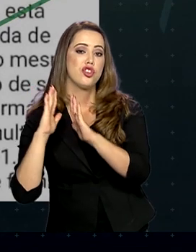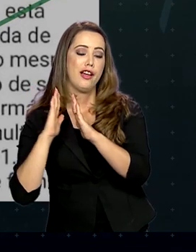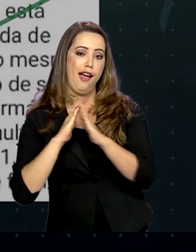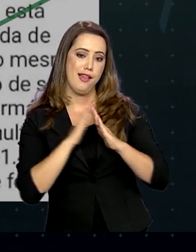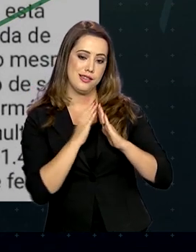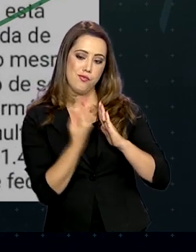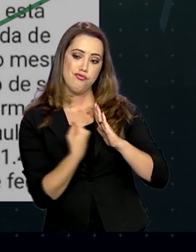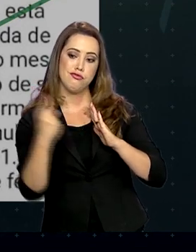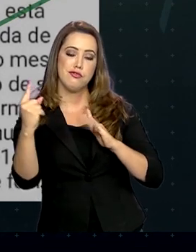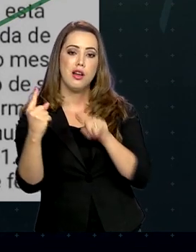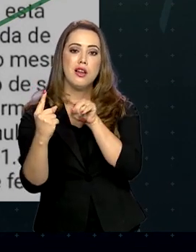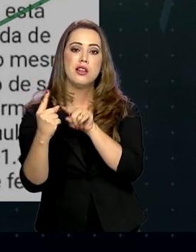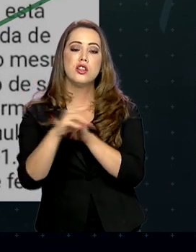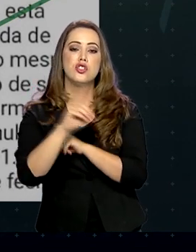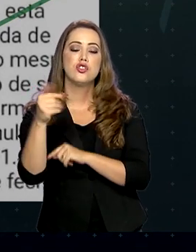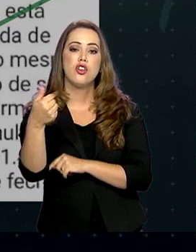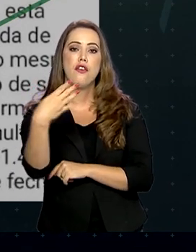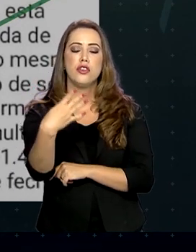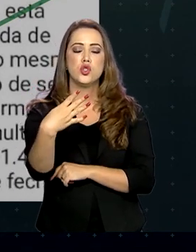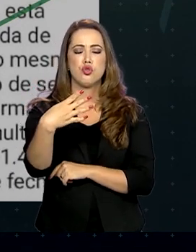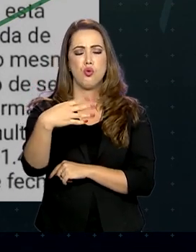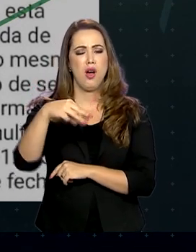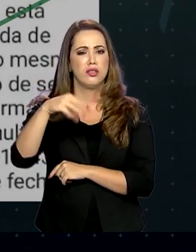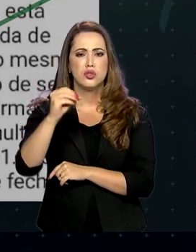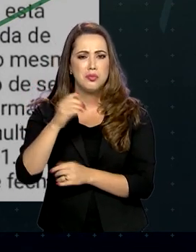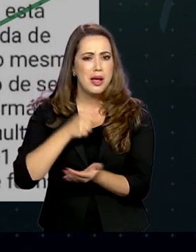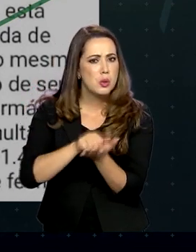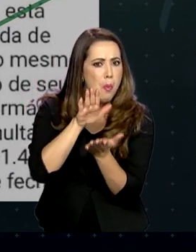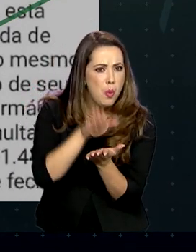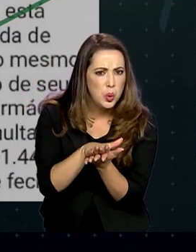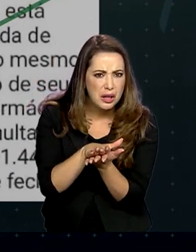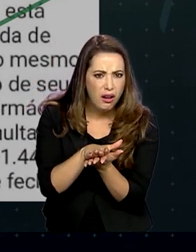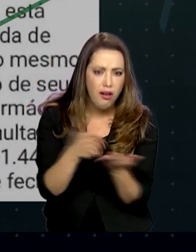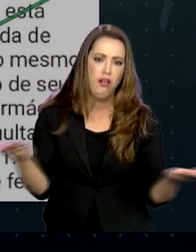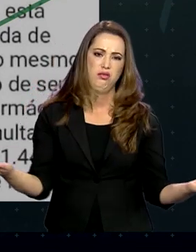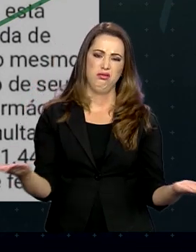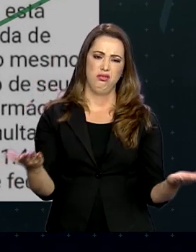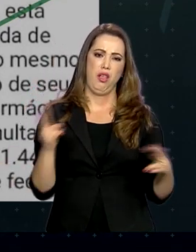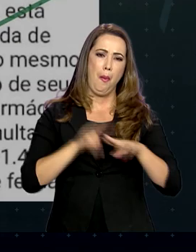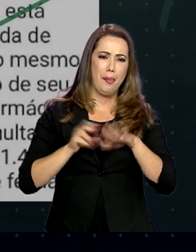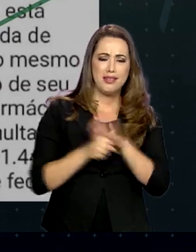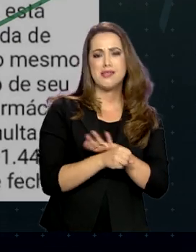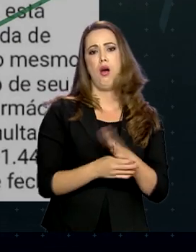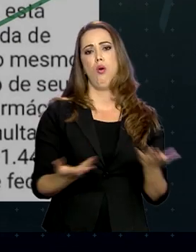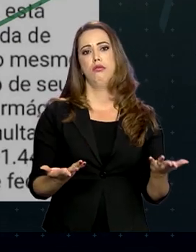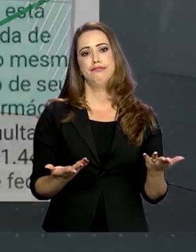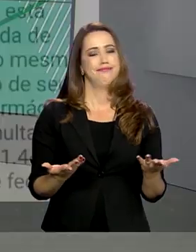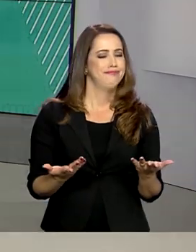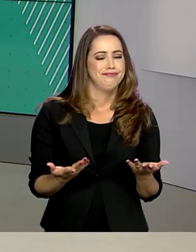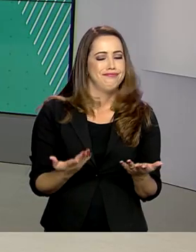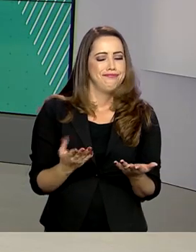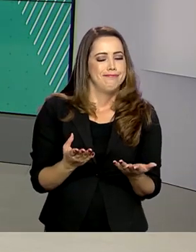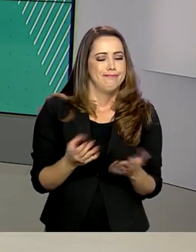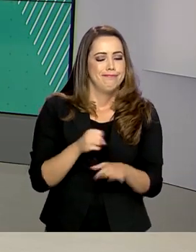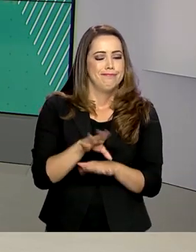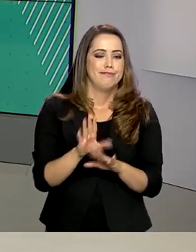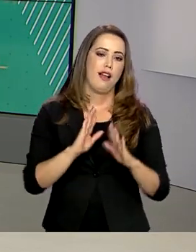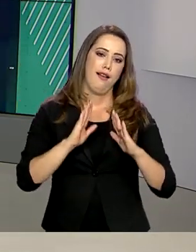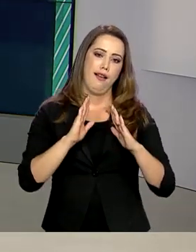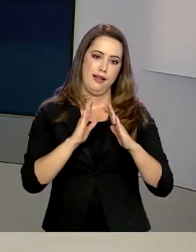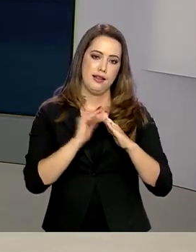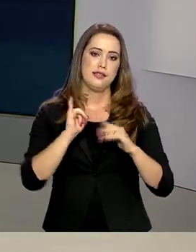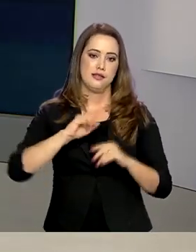de março estaria sujeito a uma multa de mais de mil reais e prisão em regime fechado. A Casa Civil